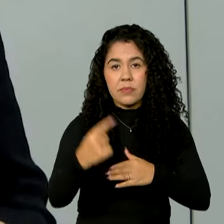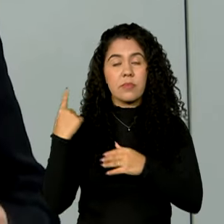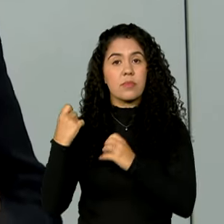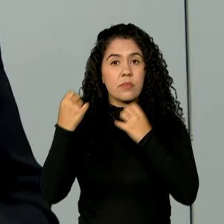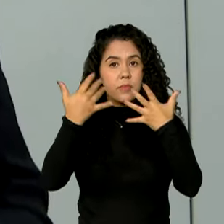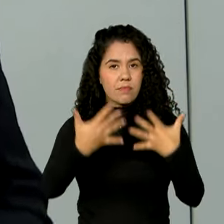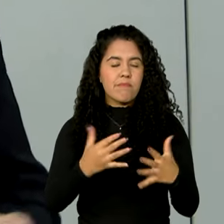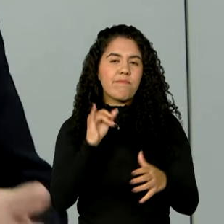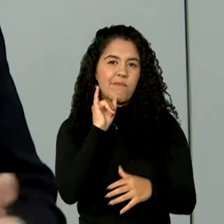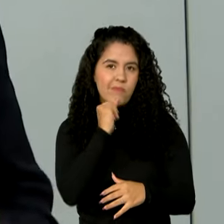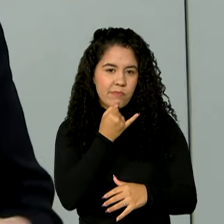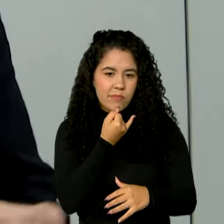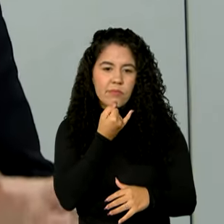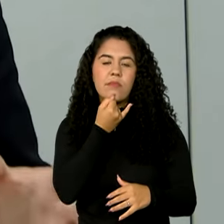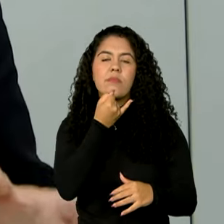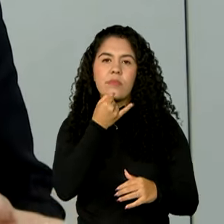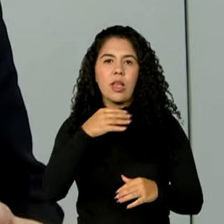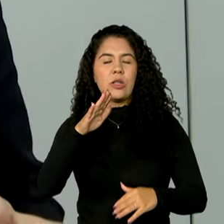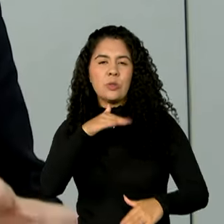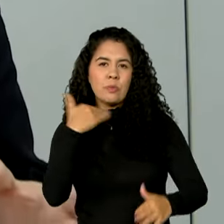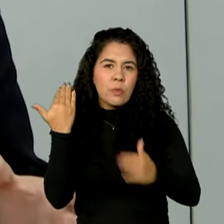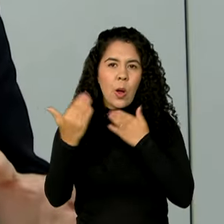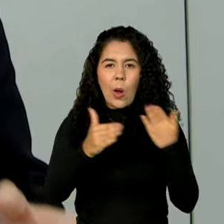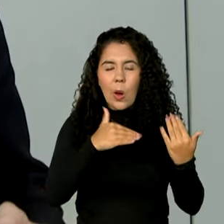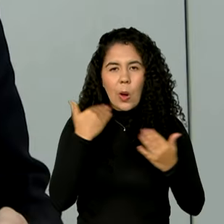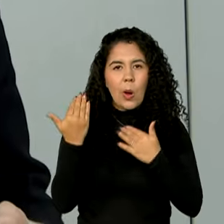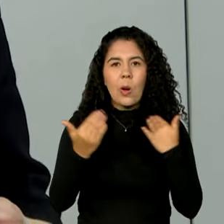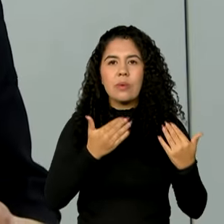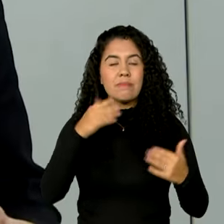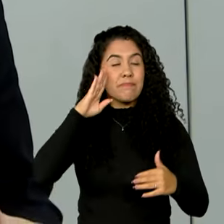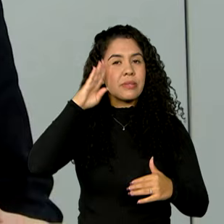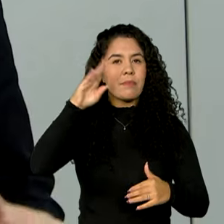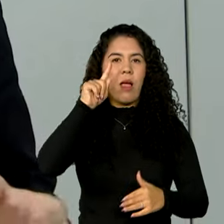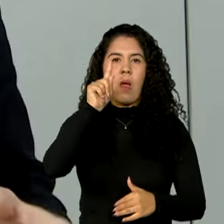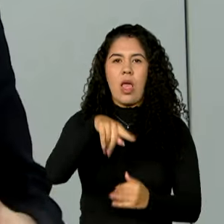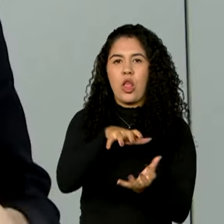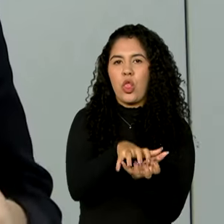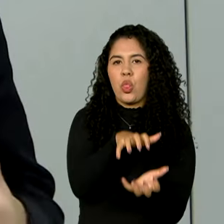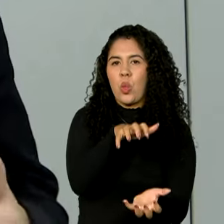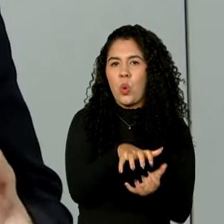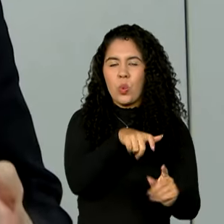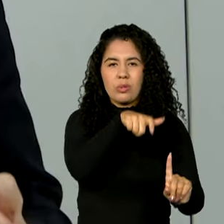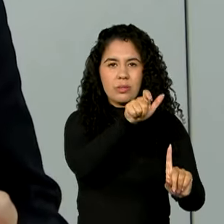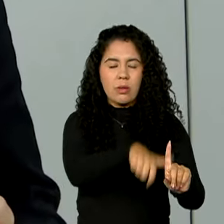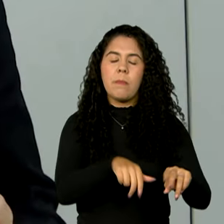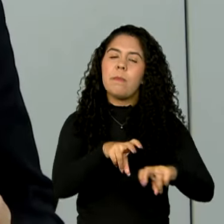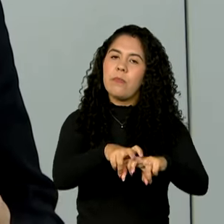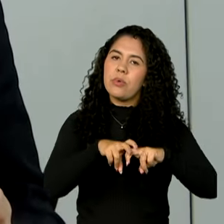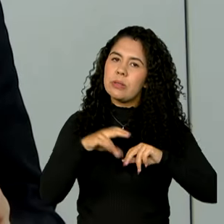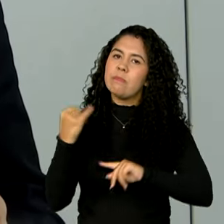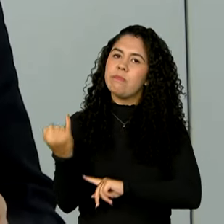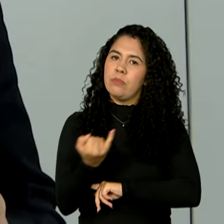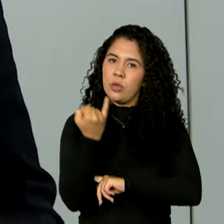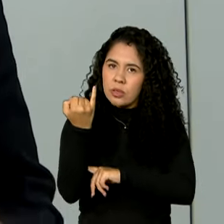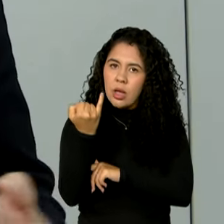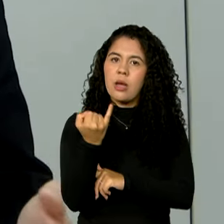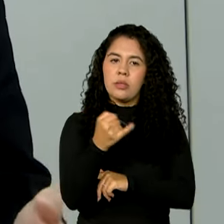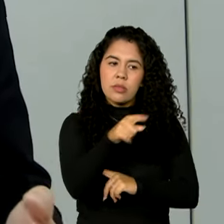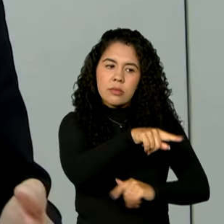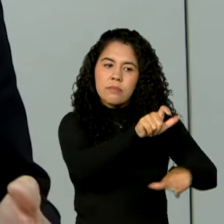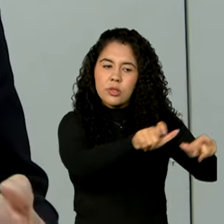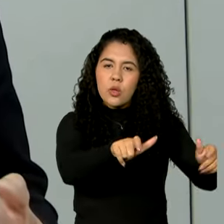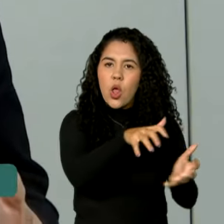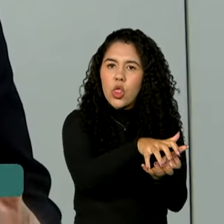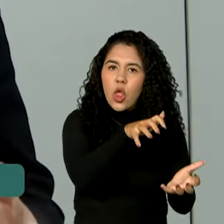infelizmente, os óbitos, as mortes, se concentram nos idosos. Então, por isso que é muito importante que esse grupo se